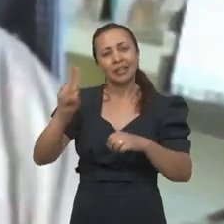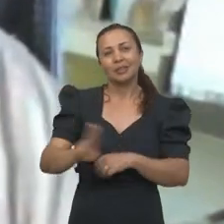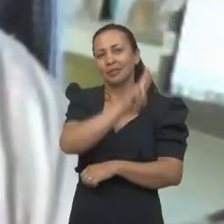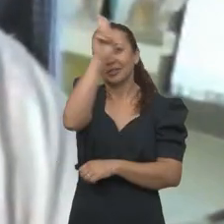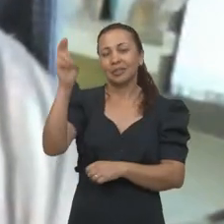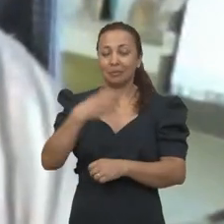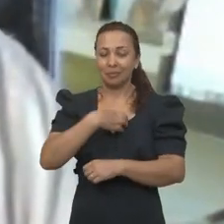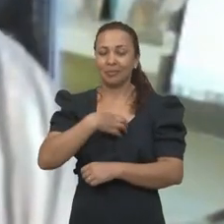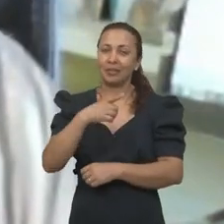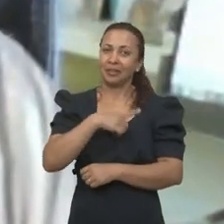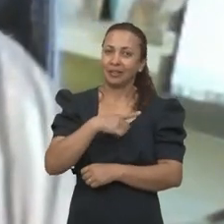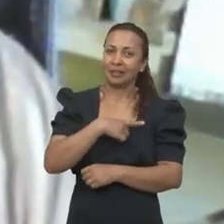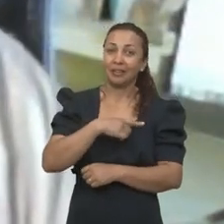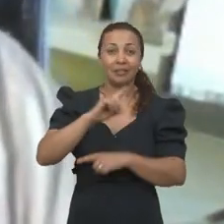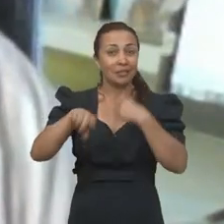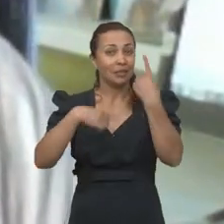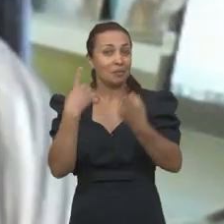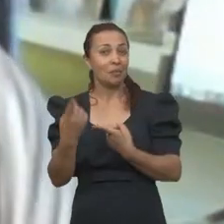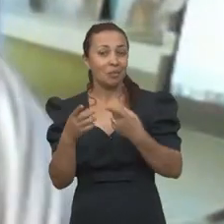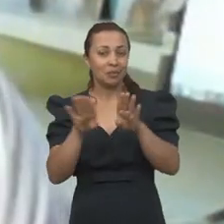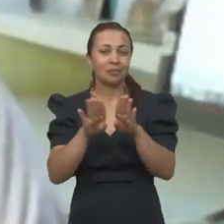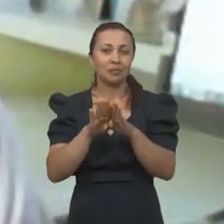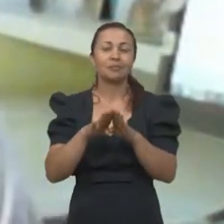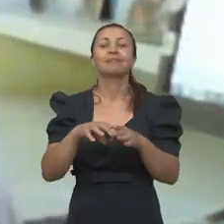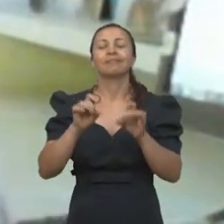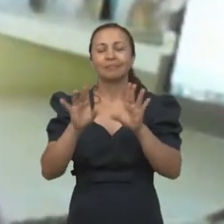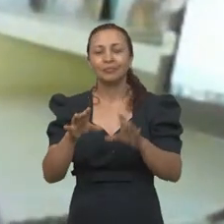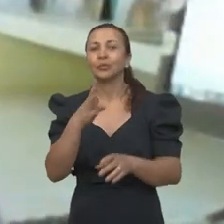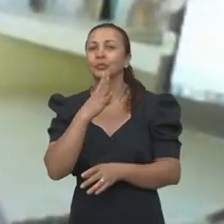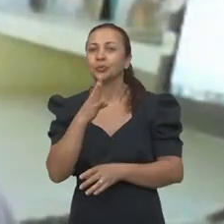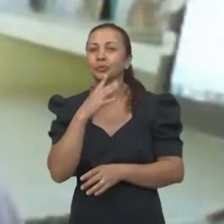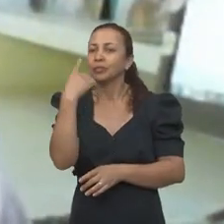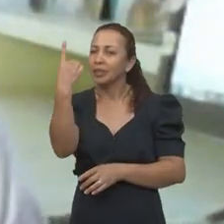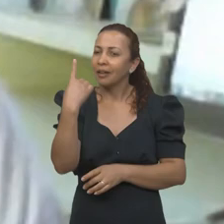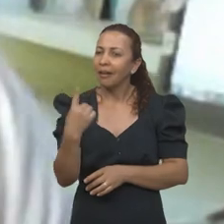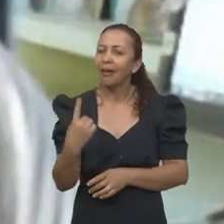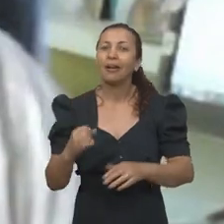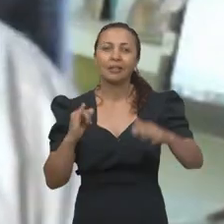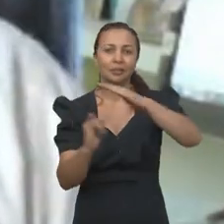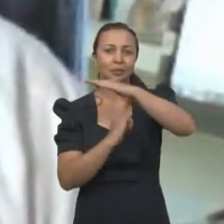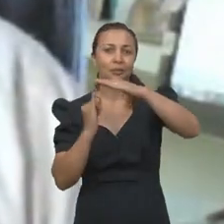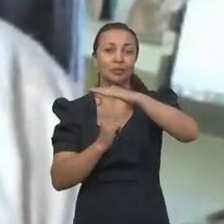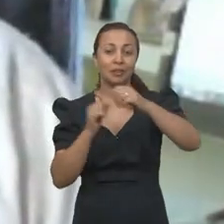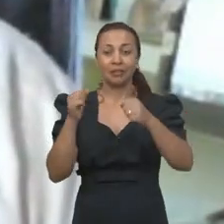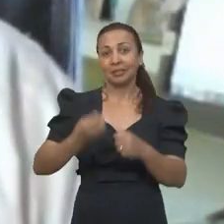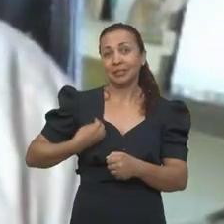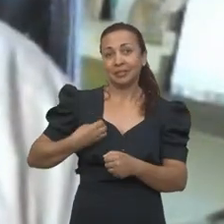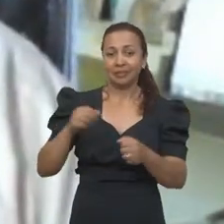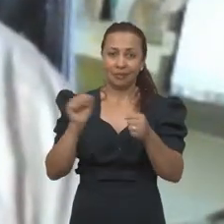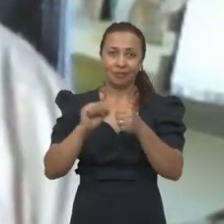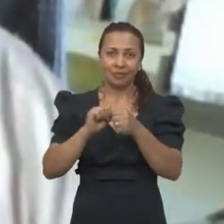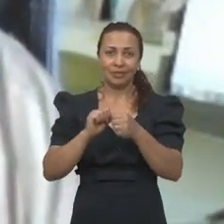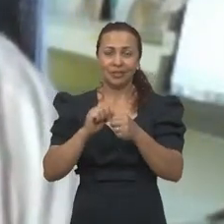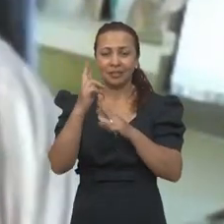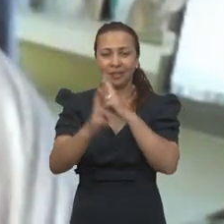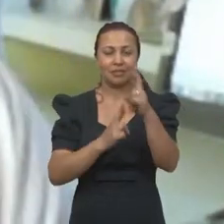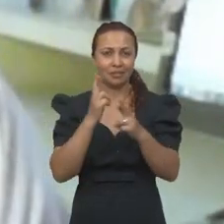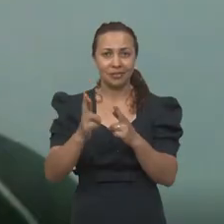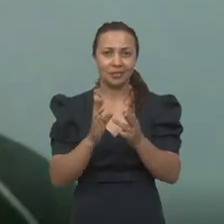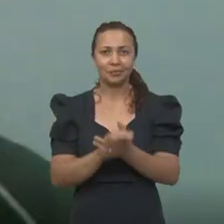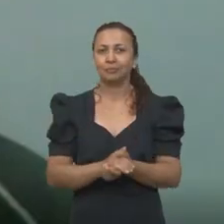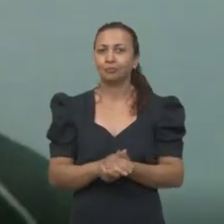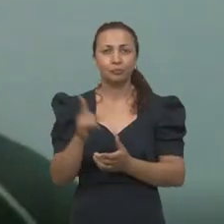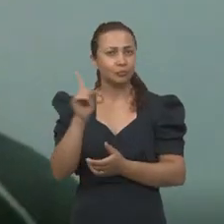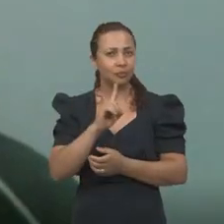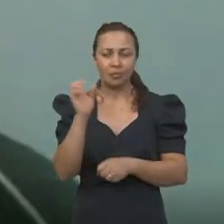as universidades baianas. E, segundo, permite a gente conhecer o que cada instituição está produzindo com relação a isso.